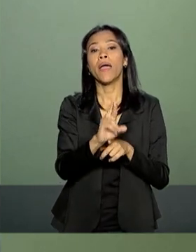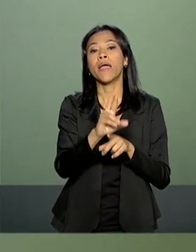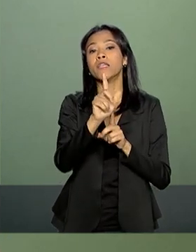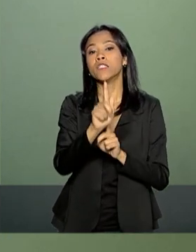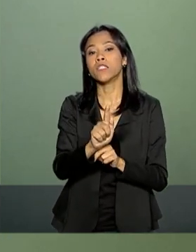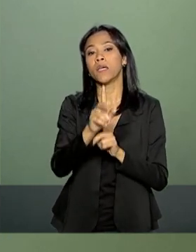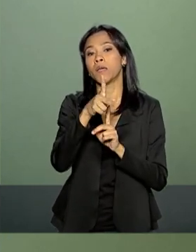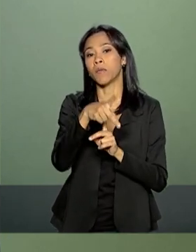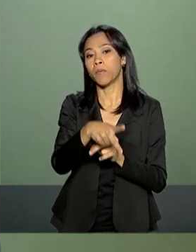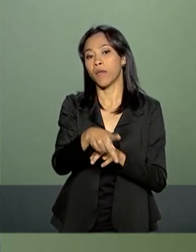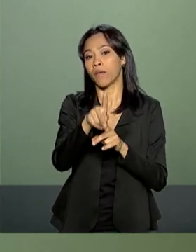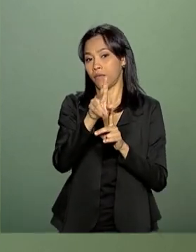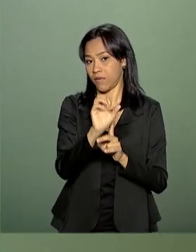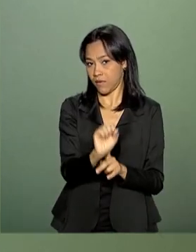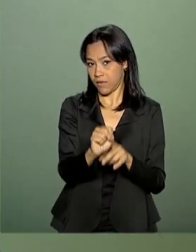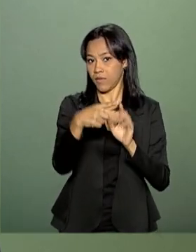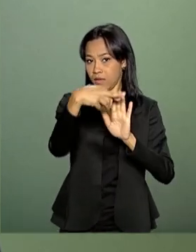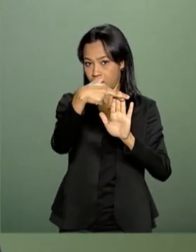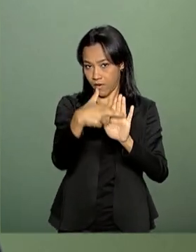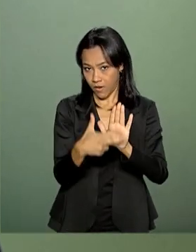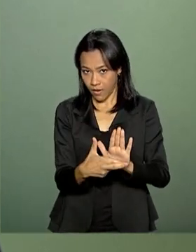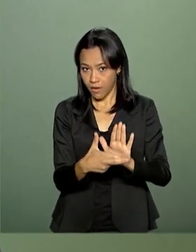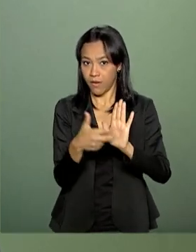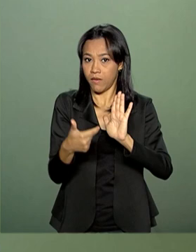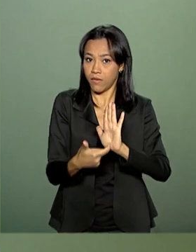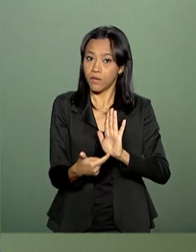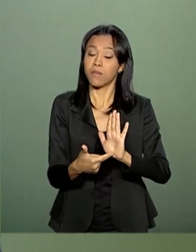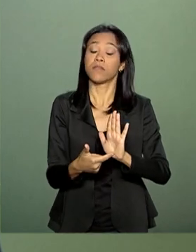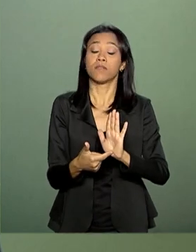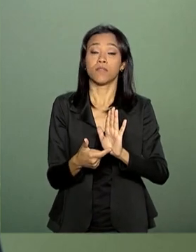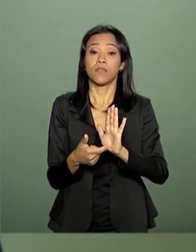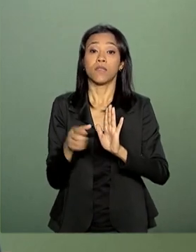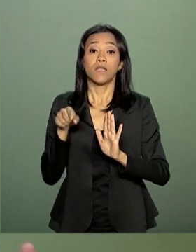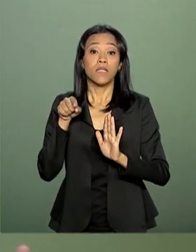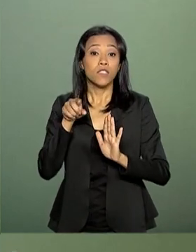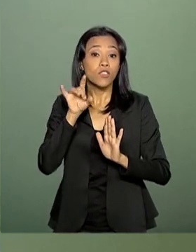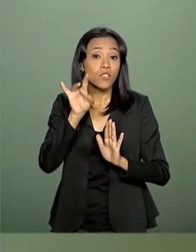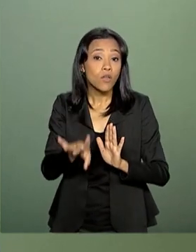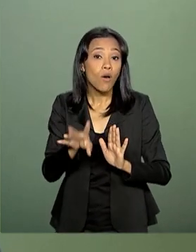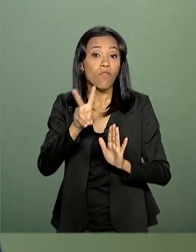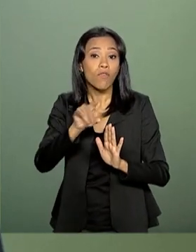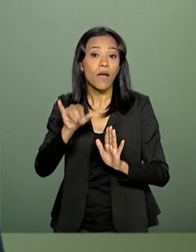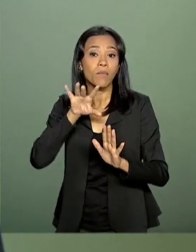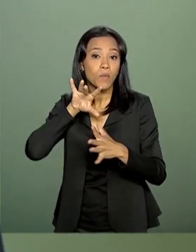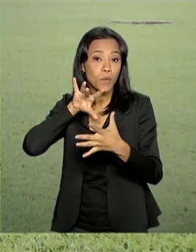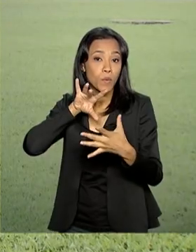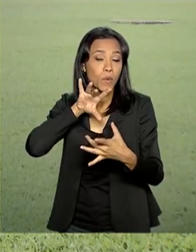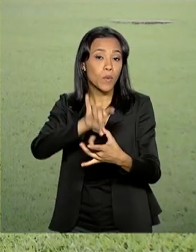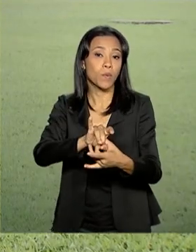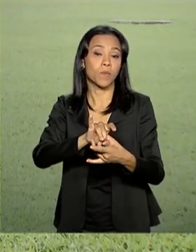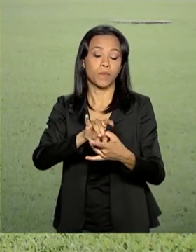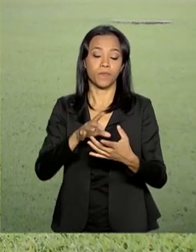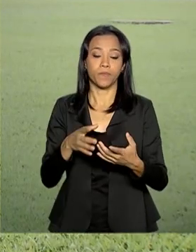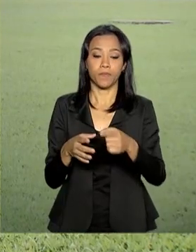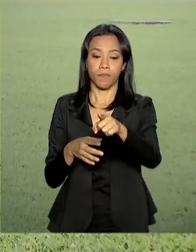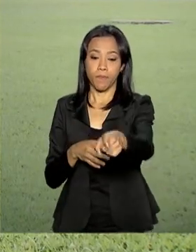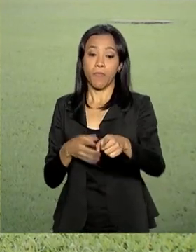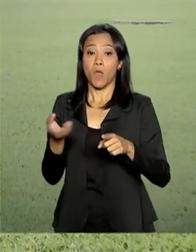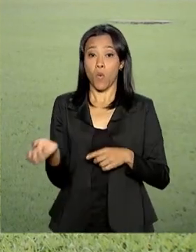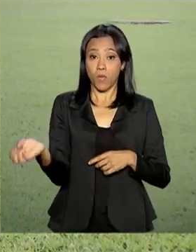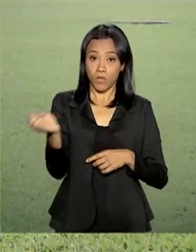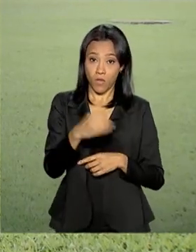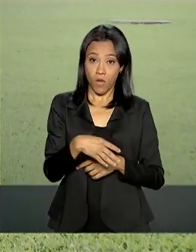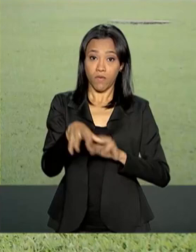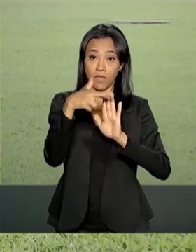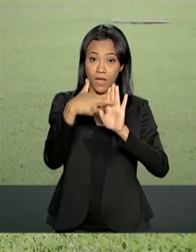como não existe contribuição acima do teto do RGPS para o regime geral, isso só vai se aplicar para regime próprio. Com a nova Previdência,